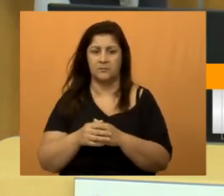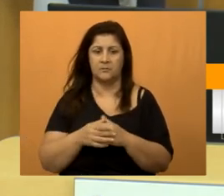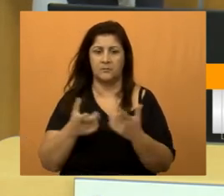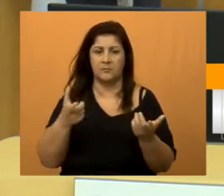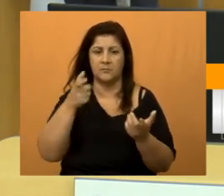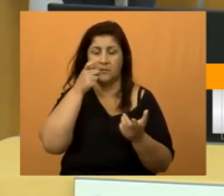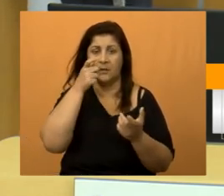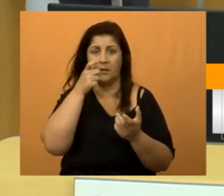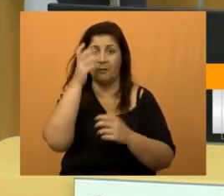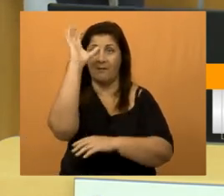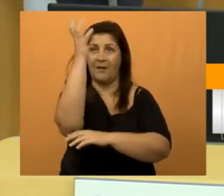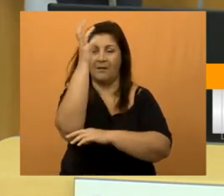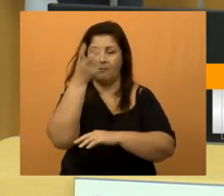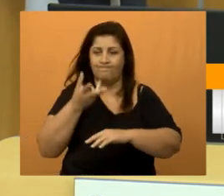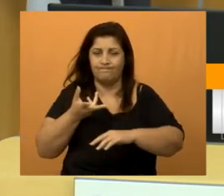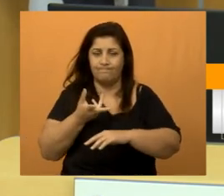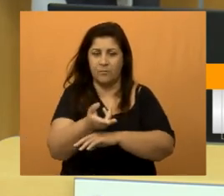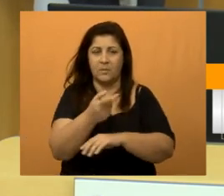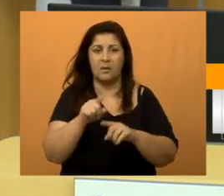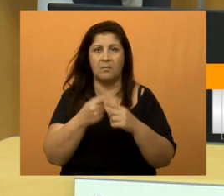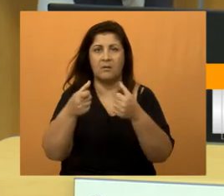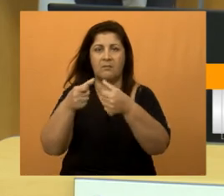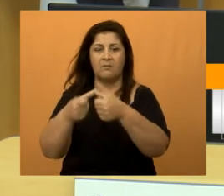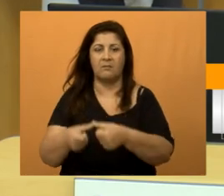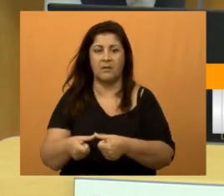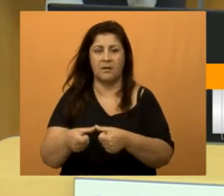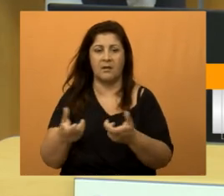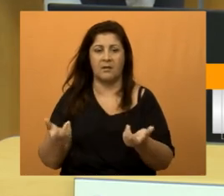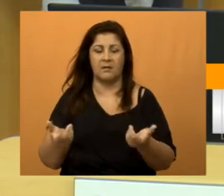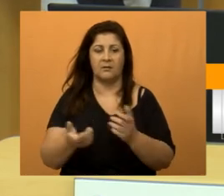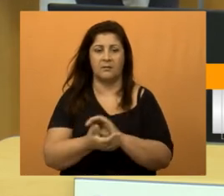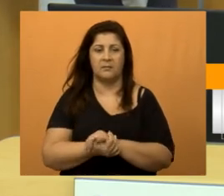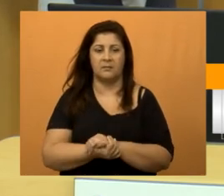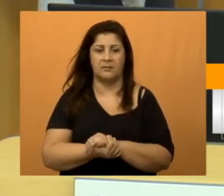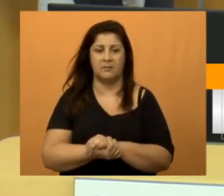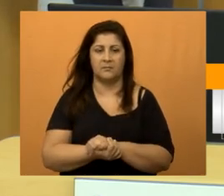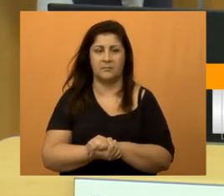cortaram essa árvore e não tiraram os galhos. Olha o Matagal.